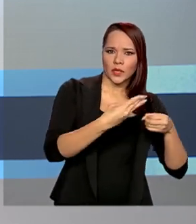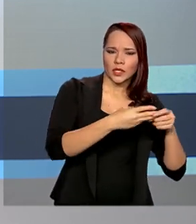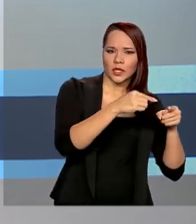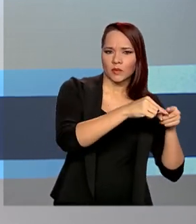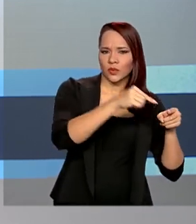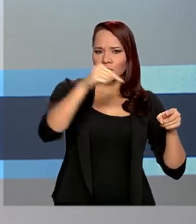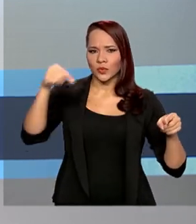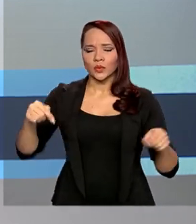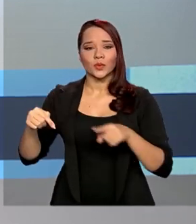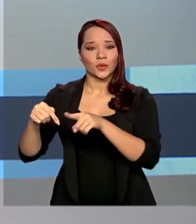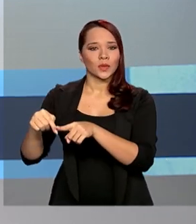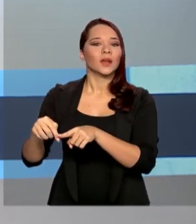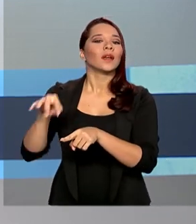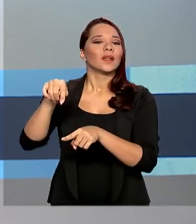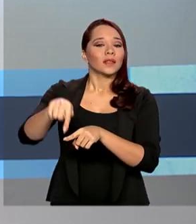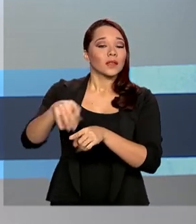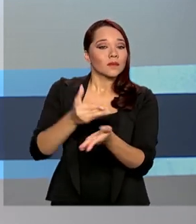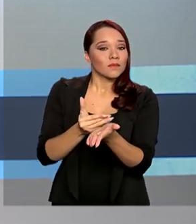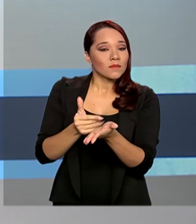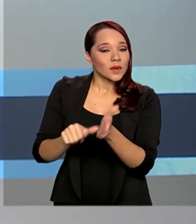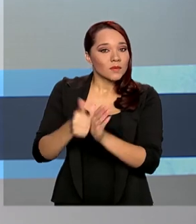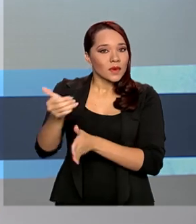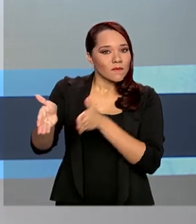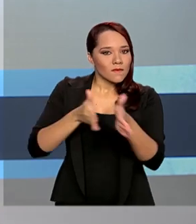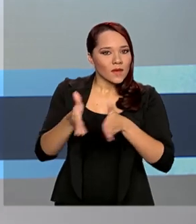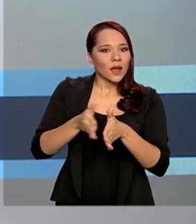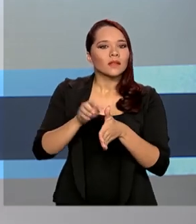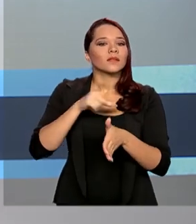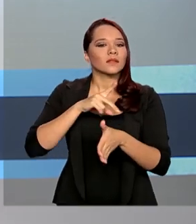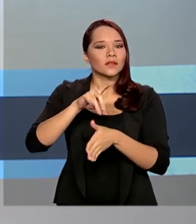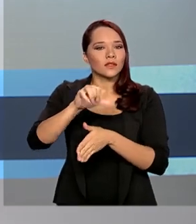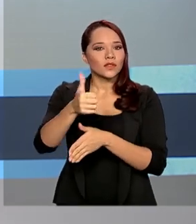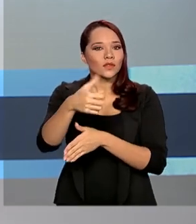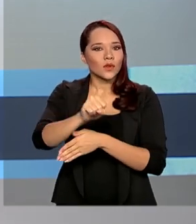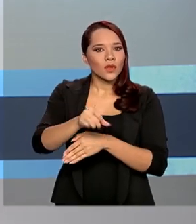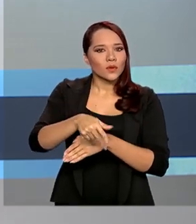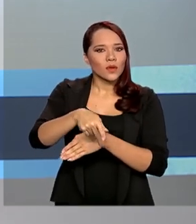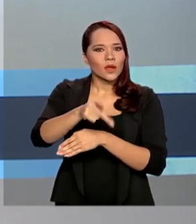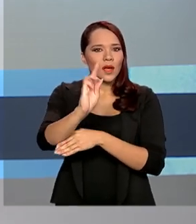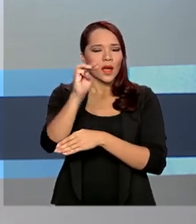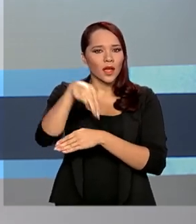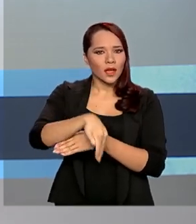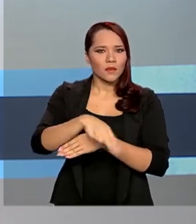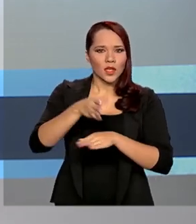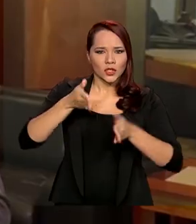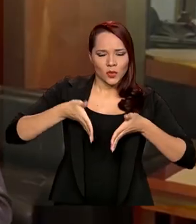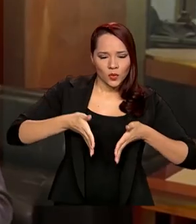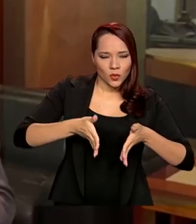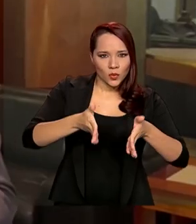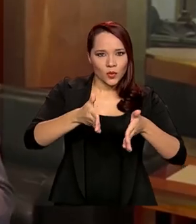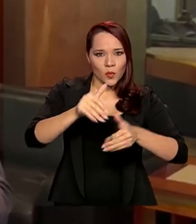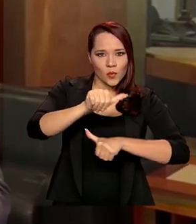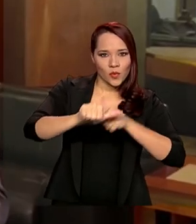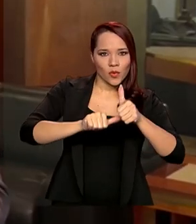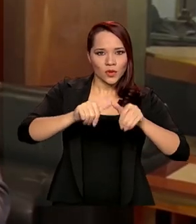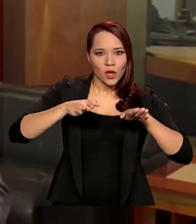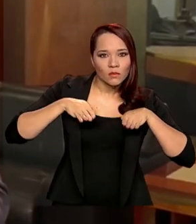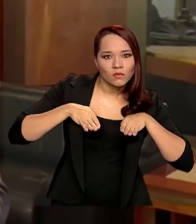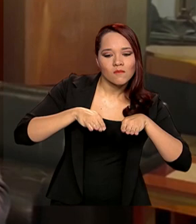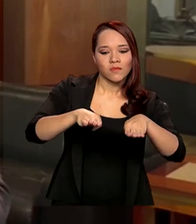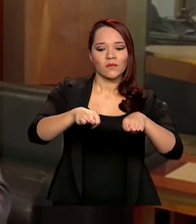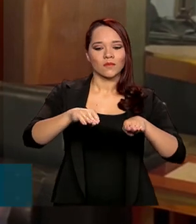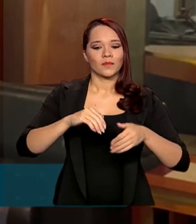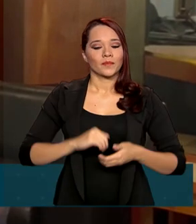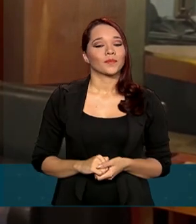Miranda do Norte. Nesta primeira fase, serão feitos 18 quilômetros de duplicação da rodovia. A BR